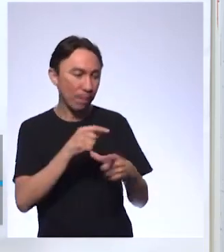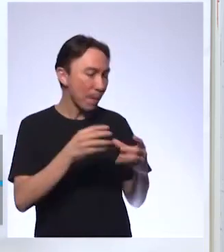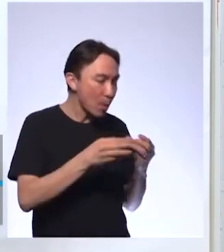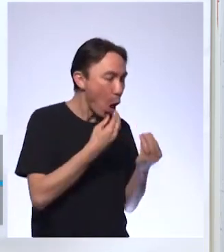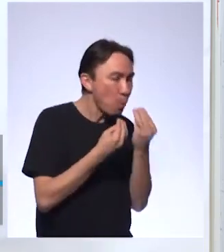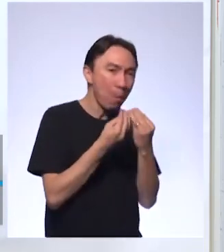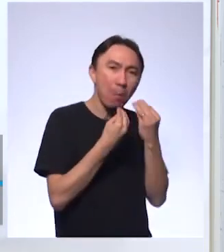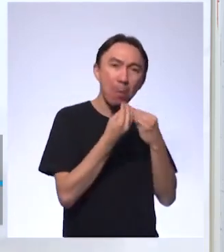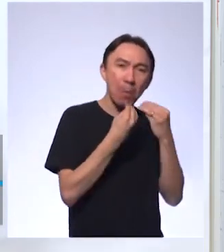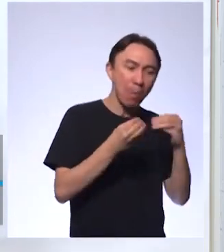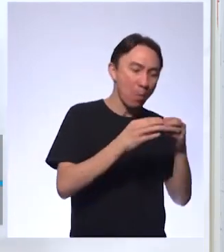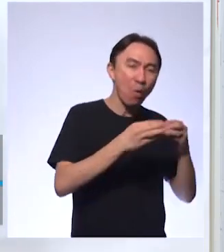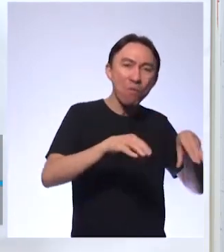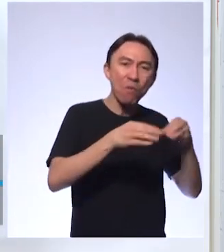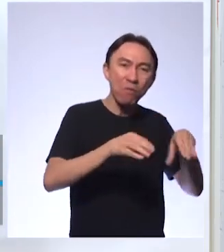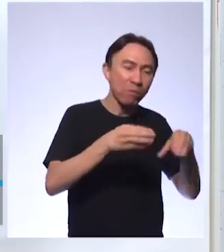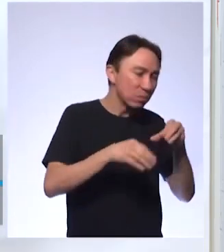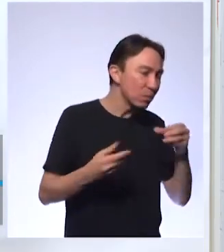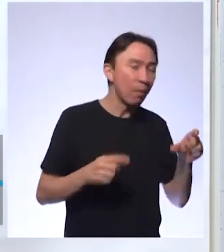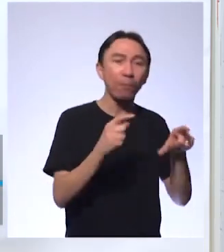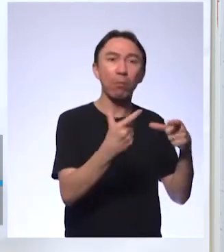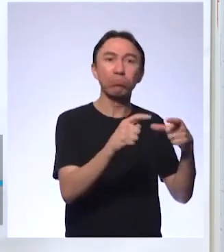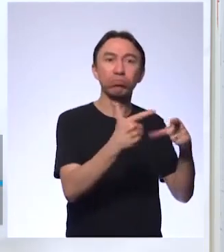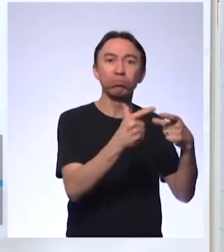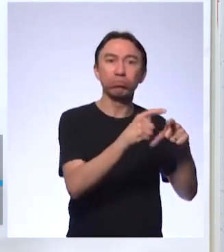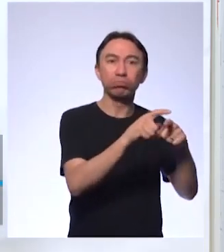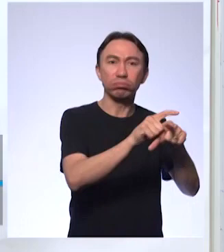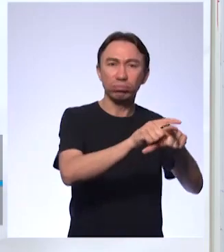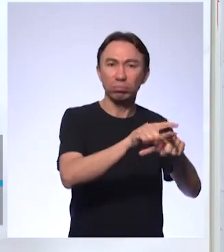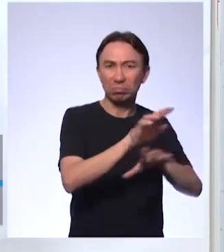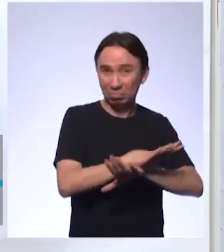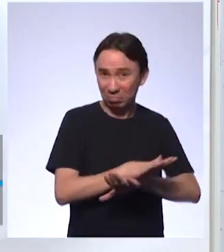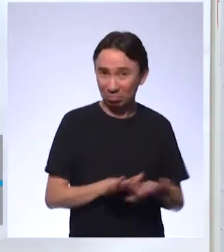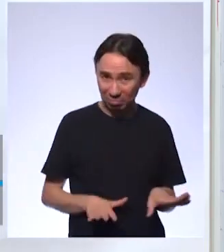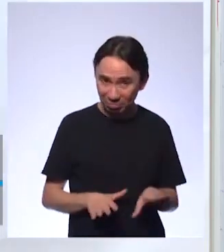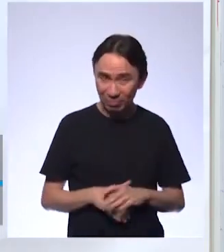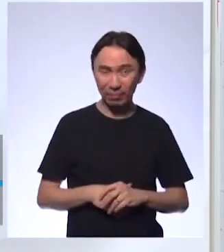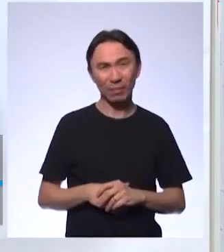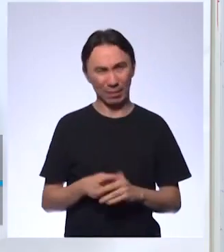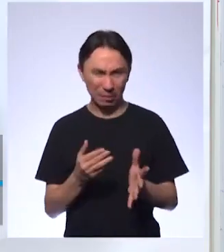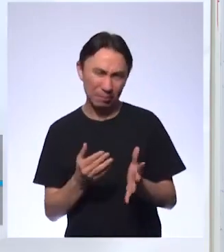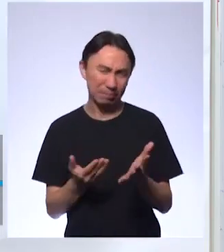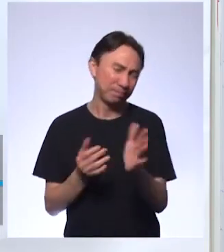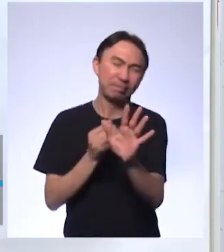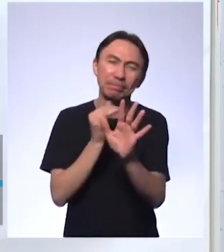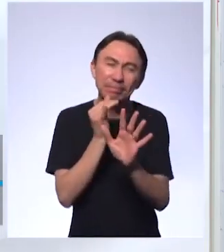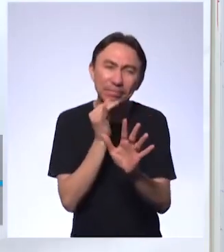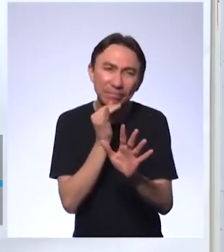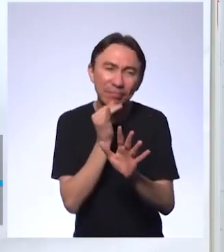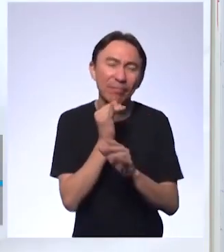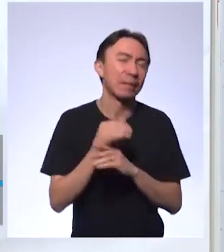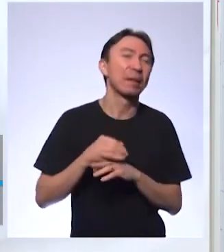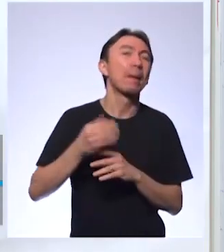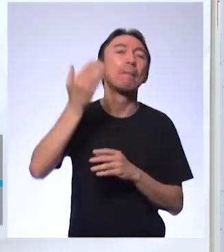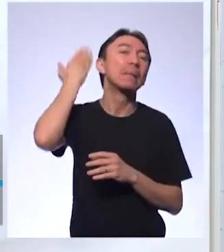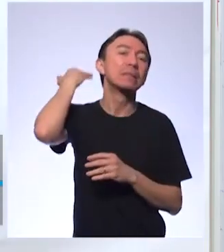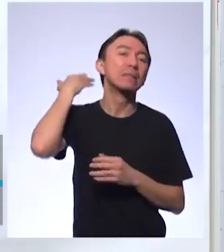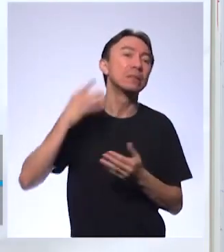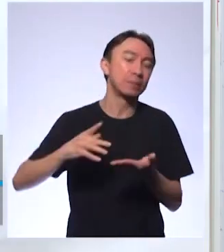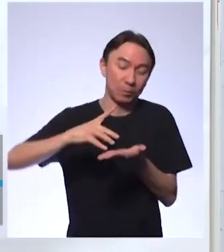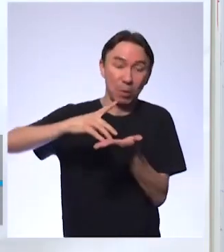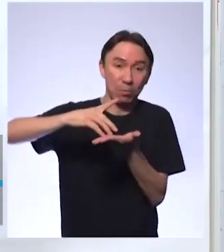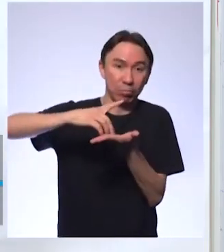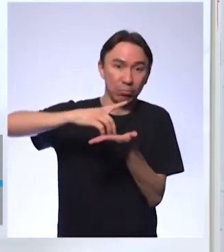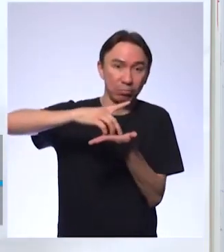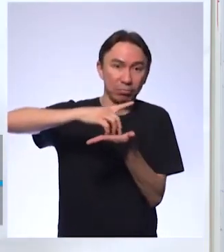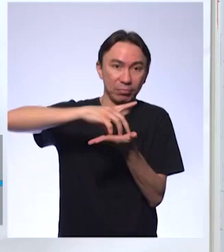de uma maior distribuição de mamíferos. Você tem que imaginar que na época que os dinossauros dominavam a